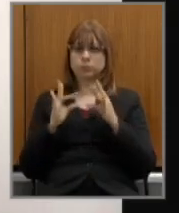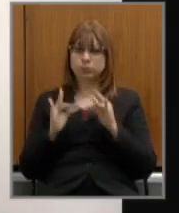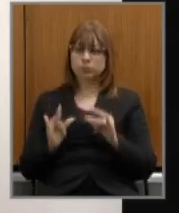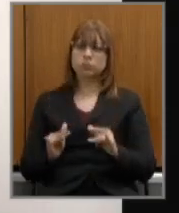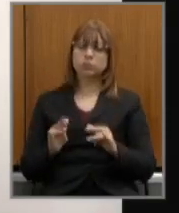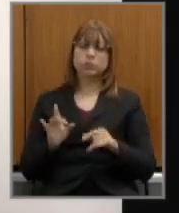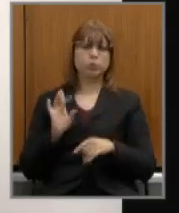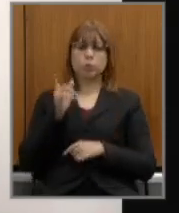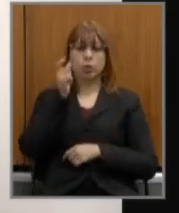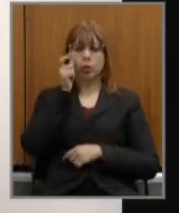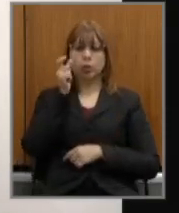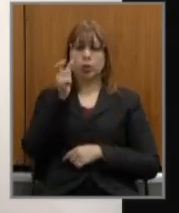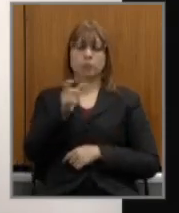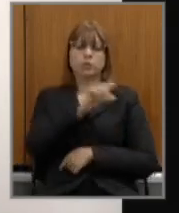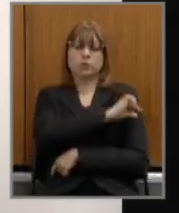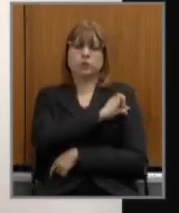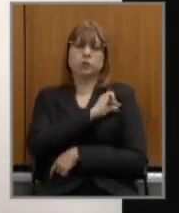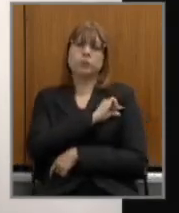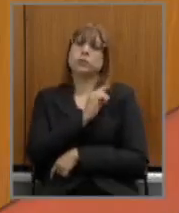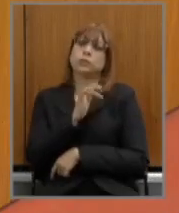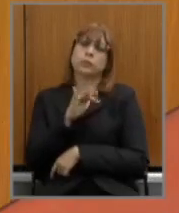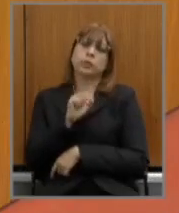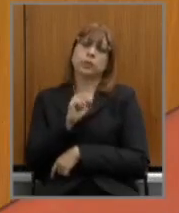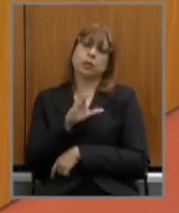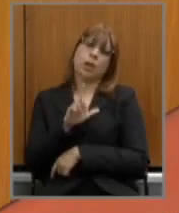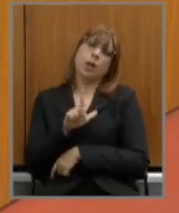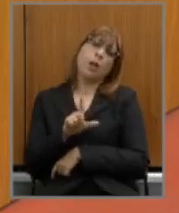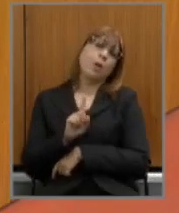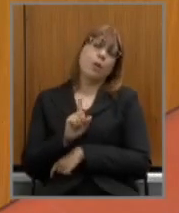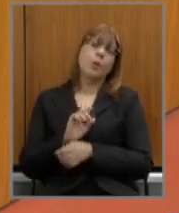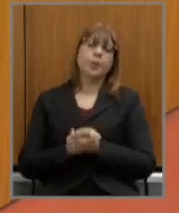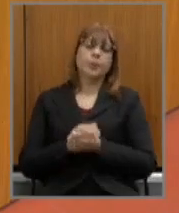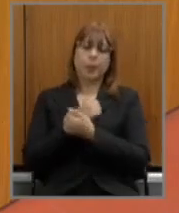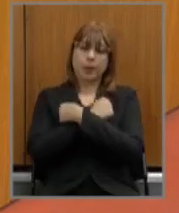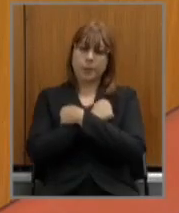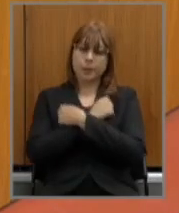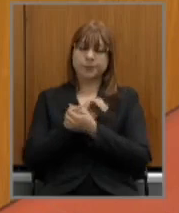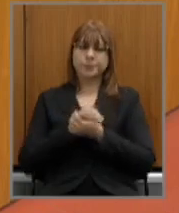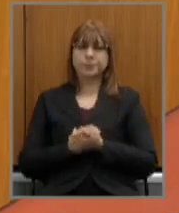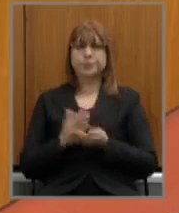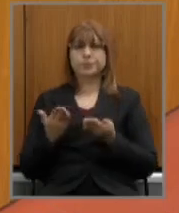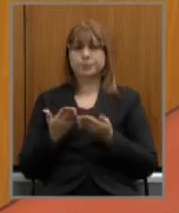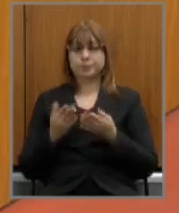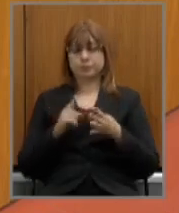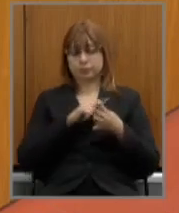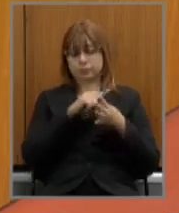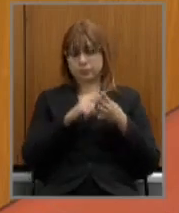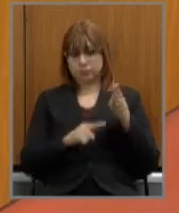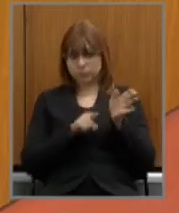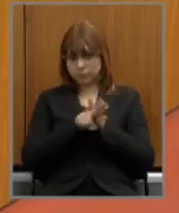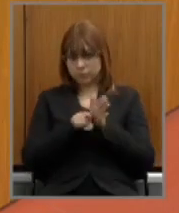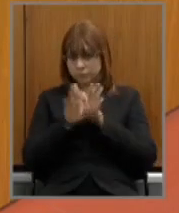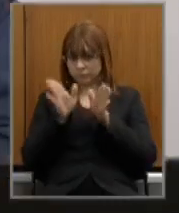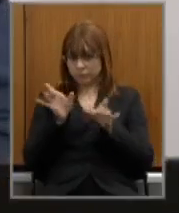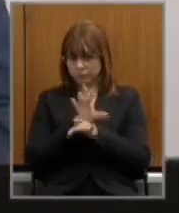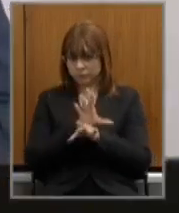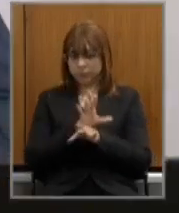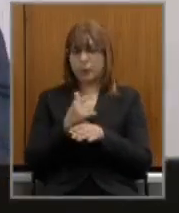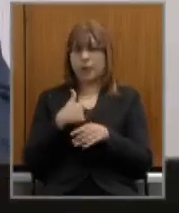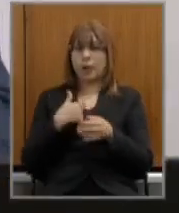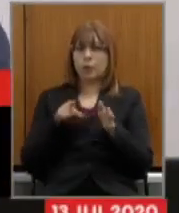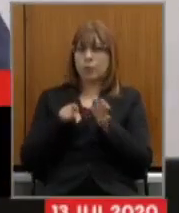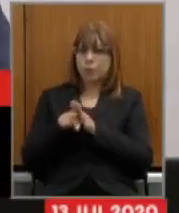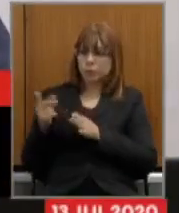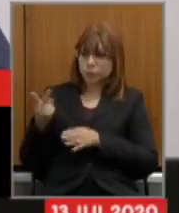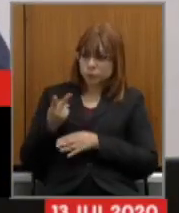o interesse fiscal um grande abraço obrigado deputado André nós fechamos aqui o primeiro bloco de quatro eu consulto aos